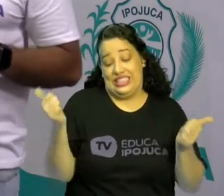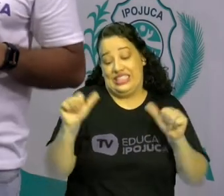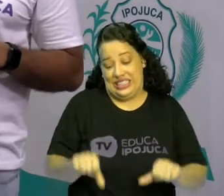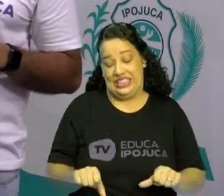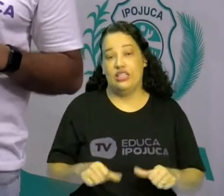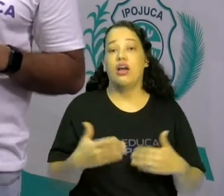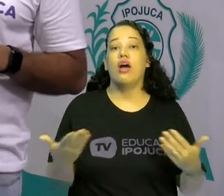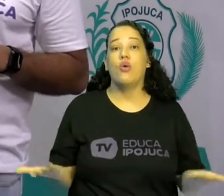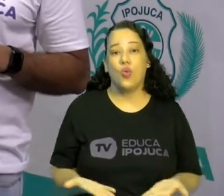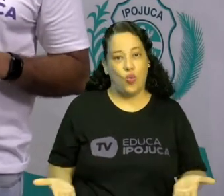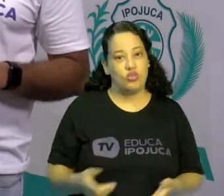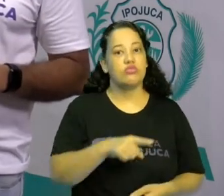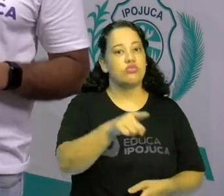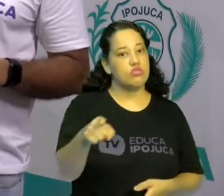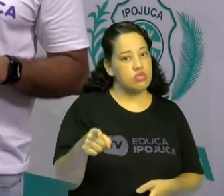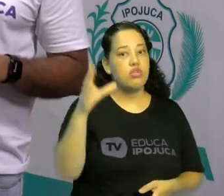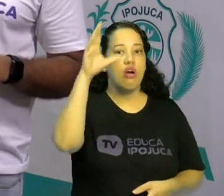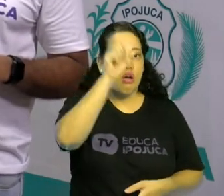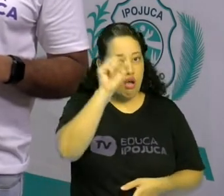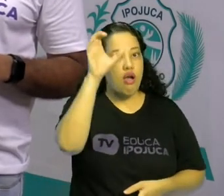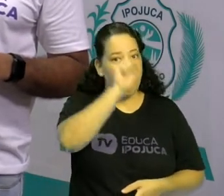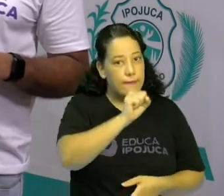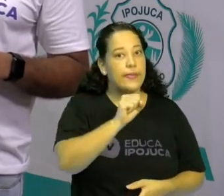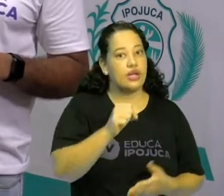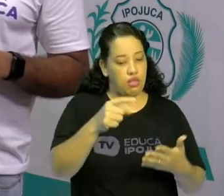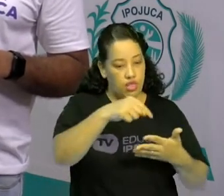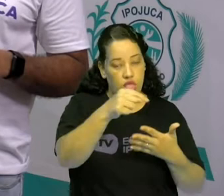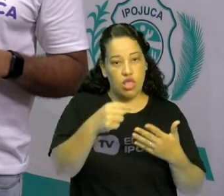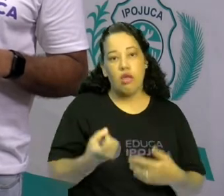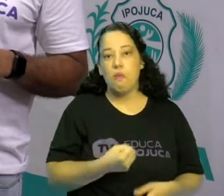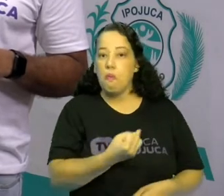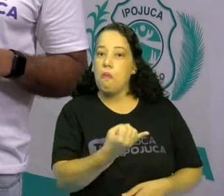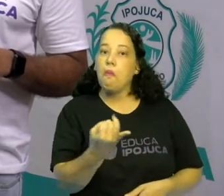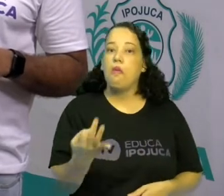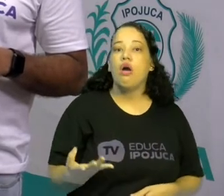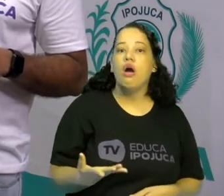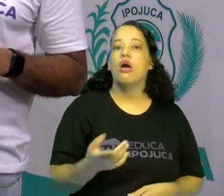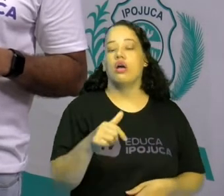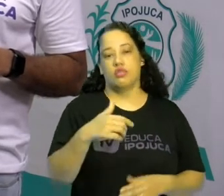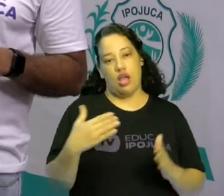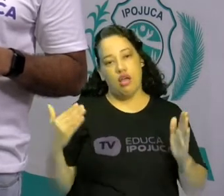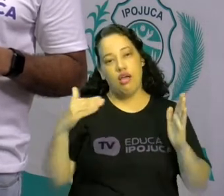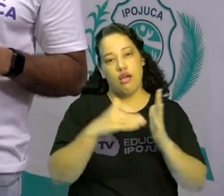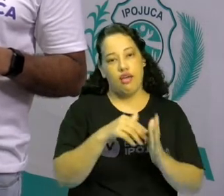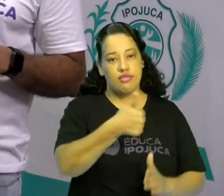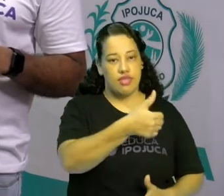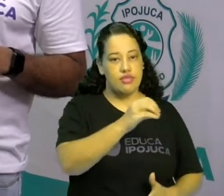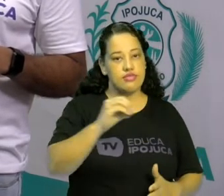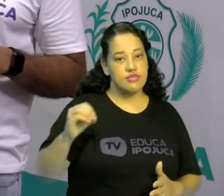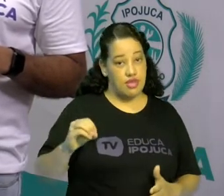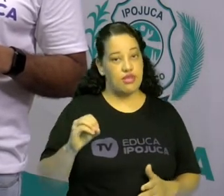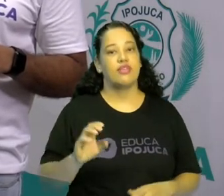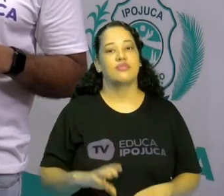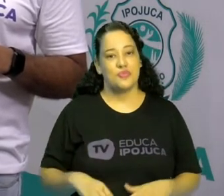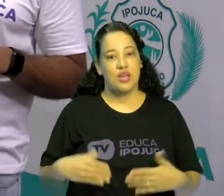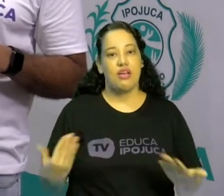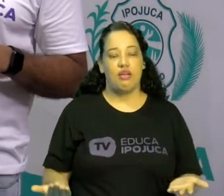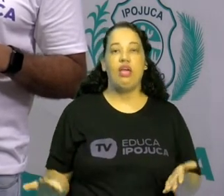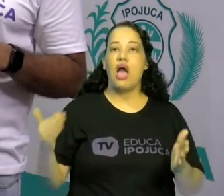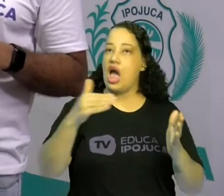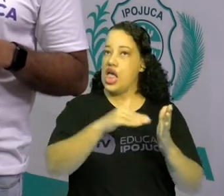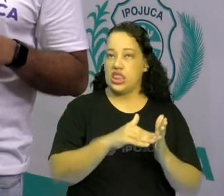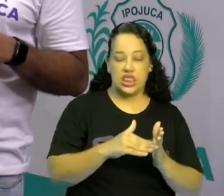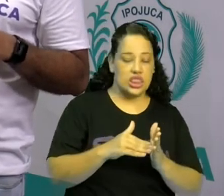hoje vocês vão aprender a contar comigo até 100. E eu garanto para vocês que depois dessa aula, não só até 100, vocês vão